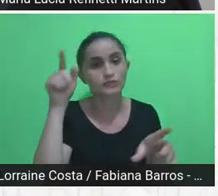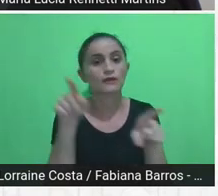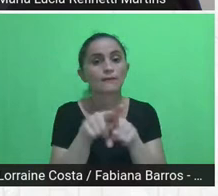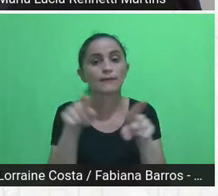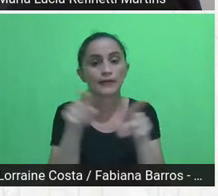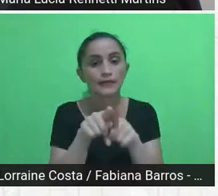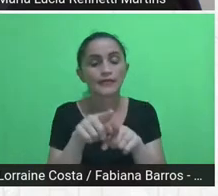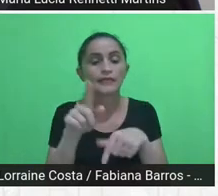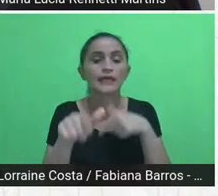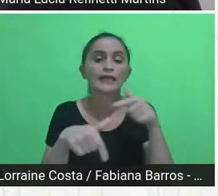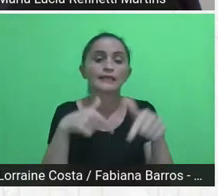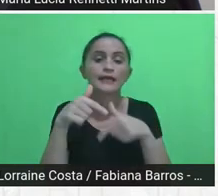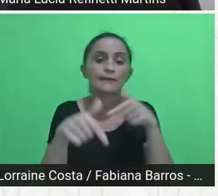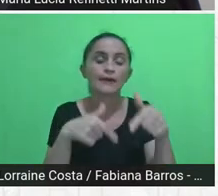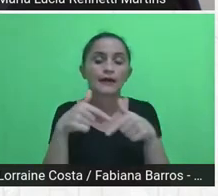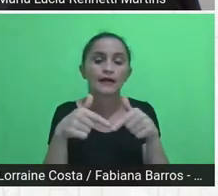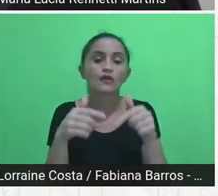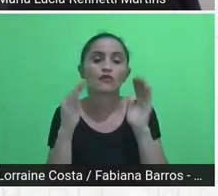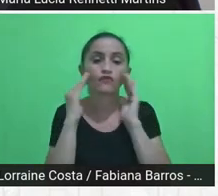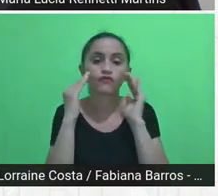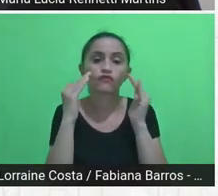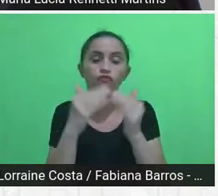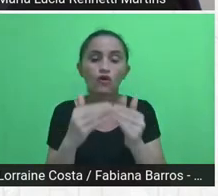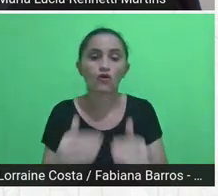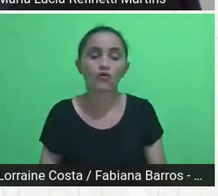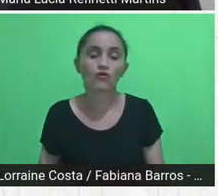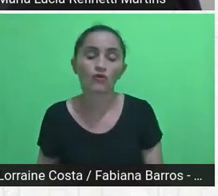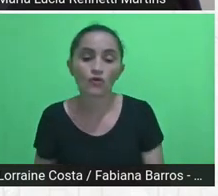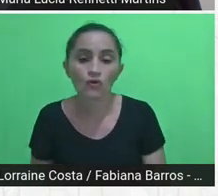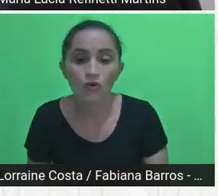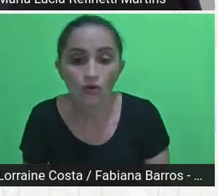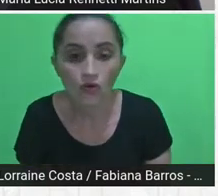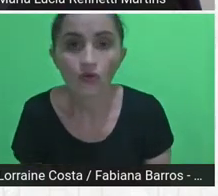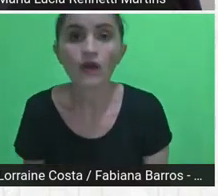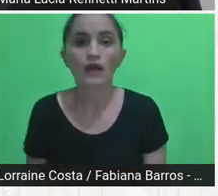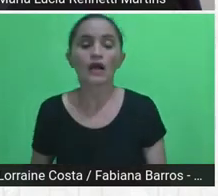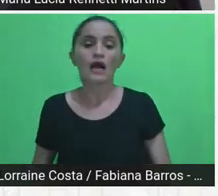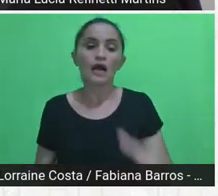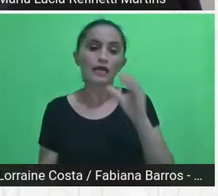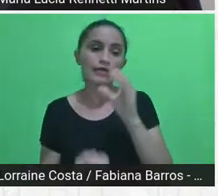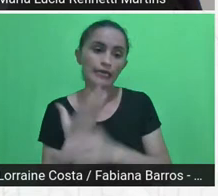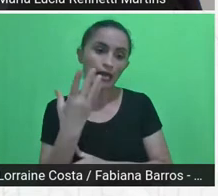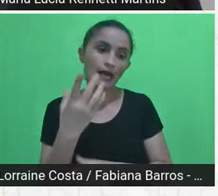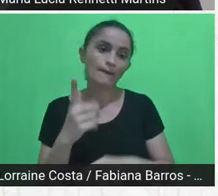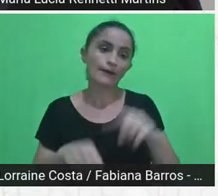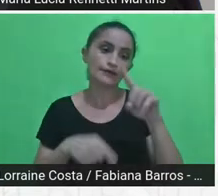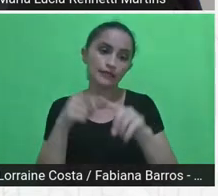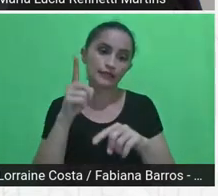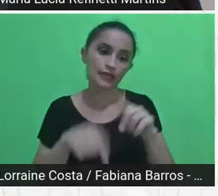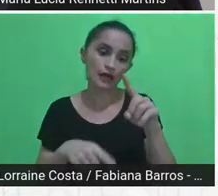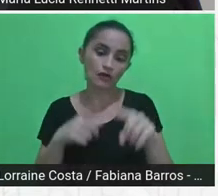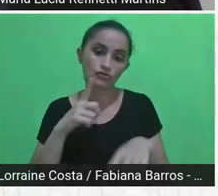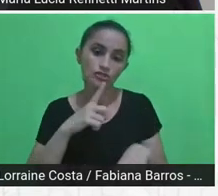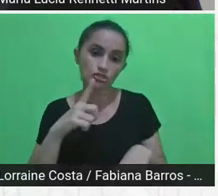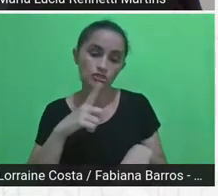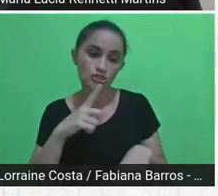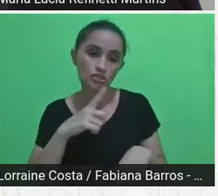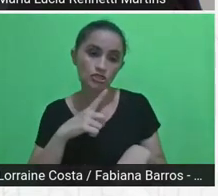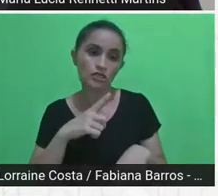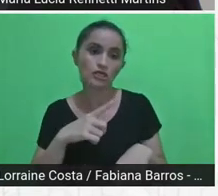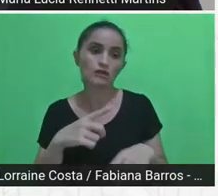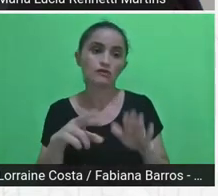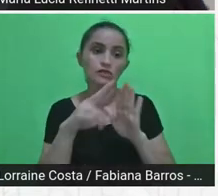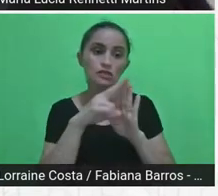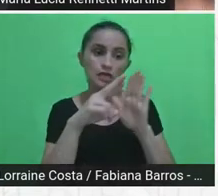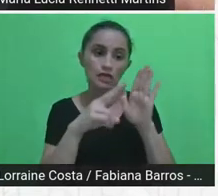levando a determinados produtos. e o procedimento das aulas,